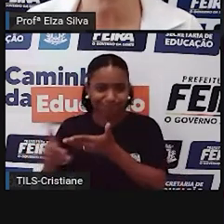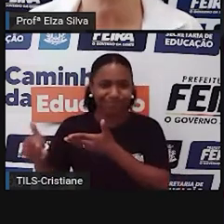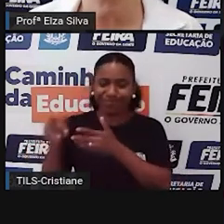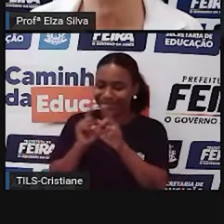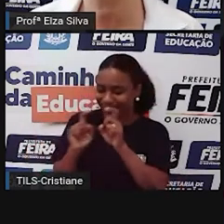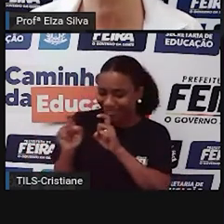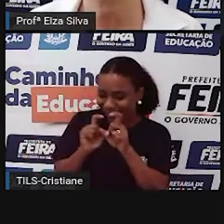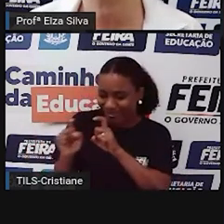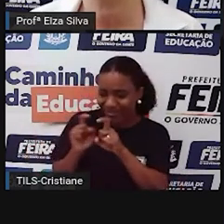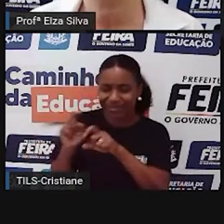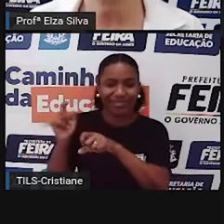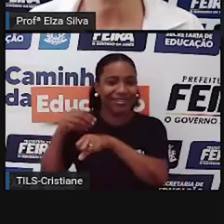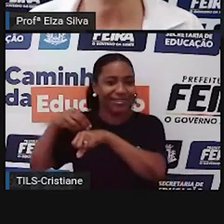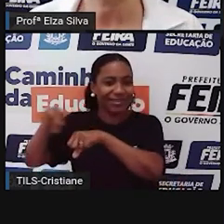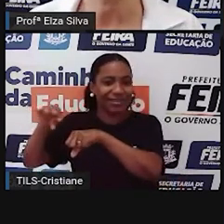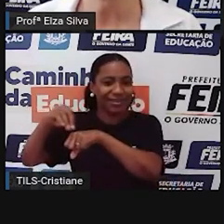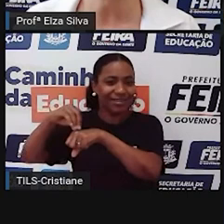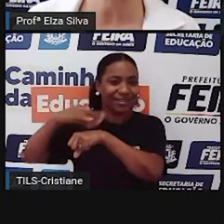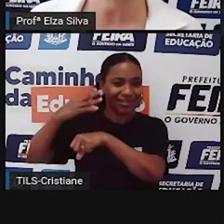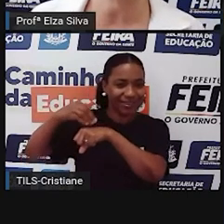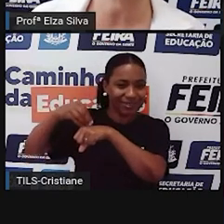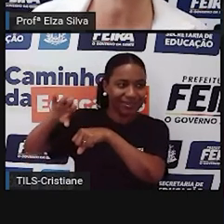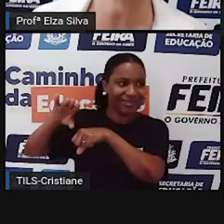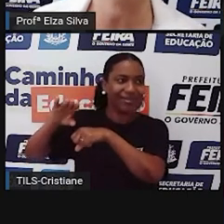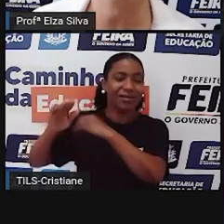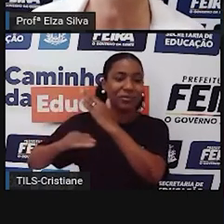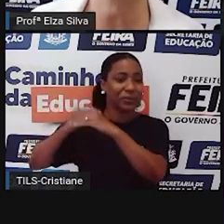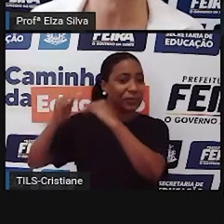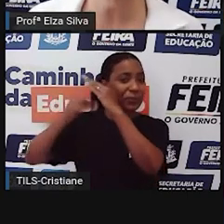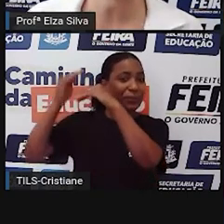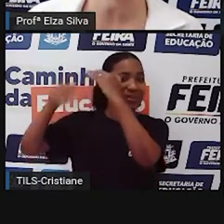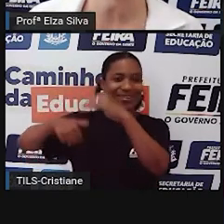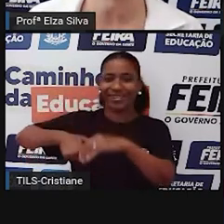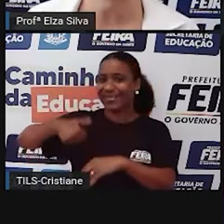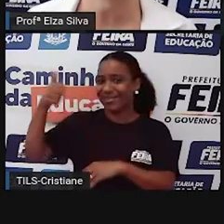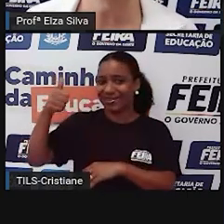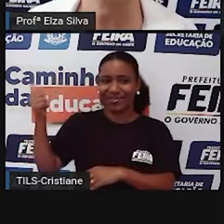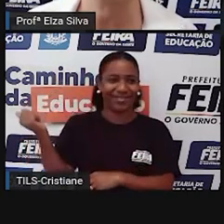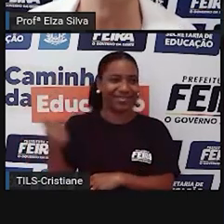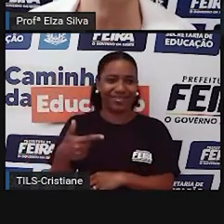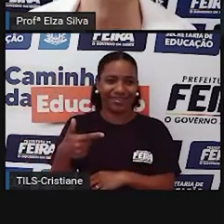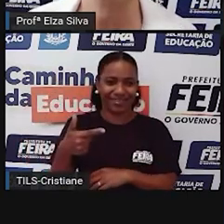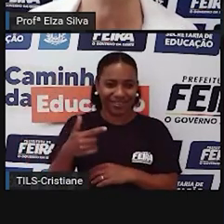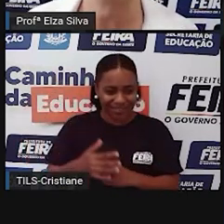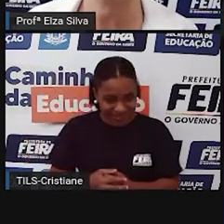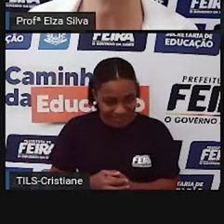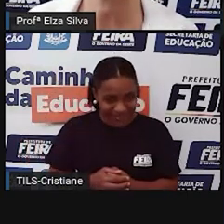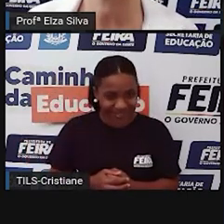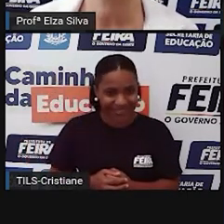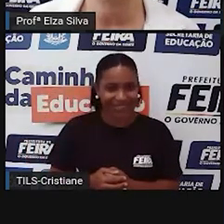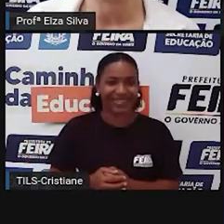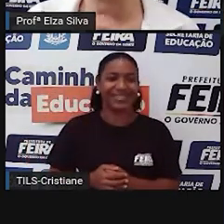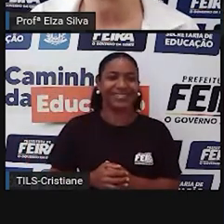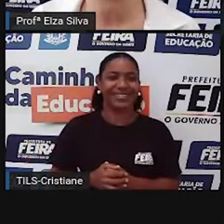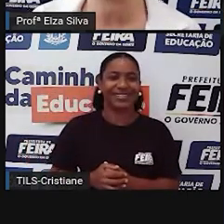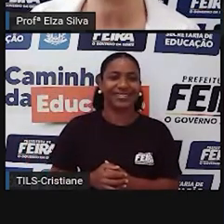compartilha saberes, é claro que você vai produzir mais, vai ter melhores resultados. Ok?